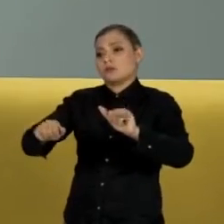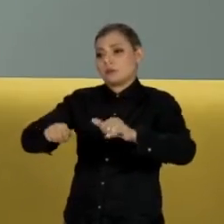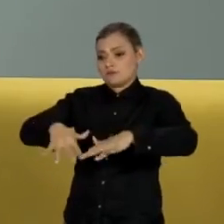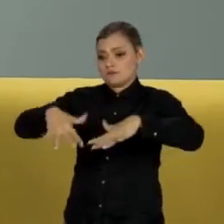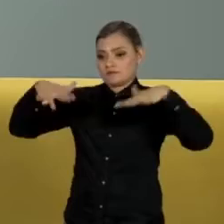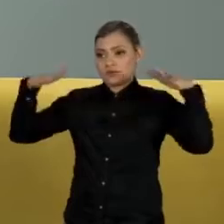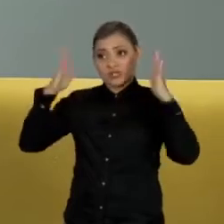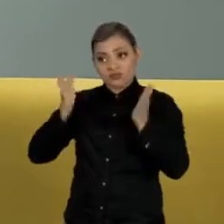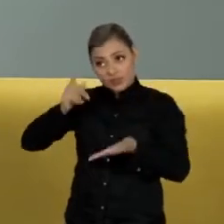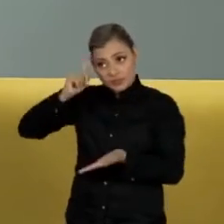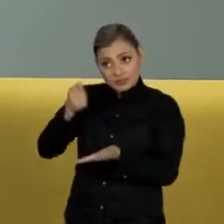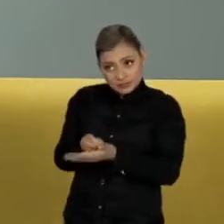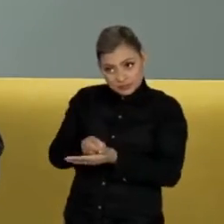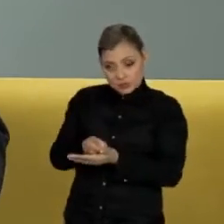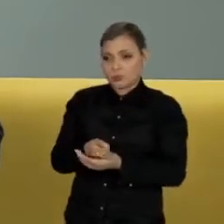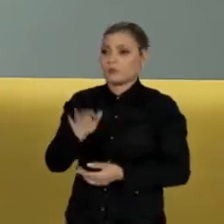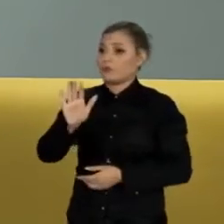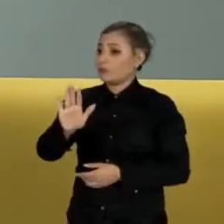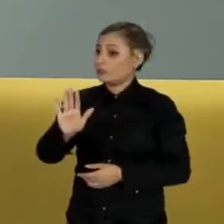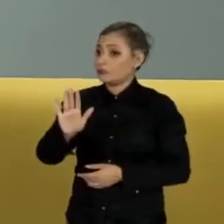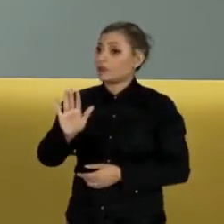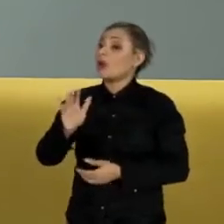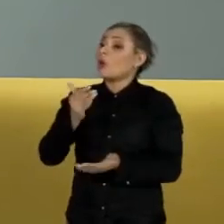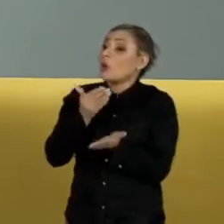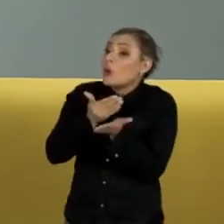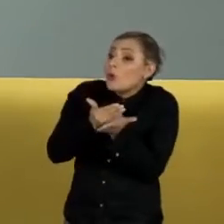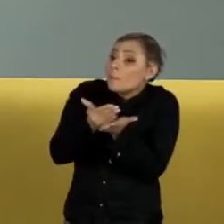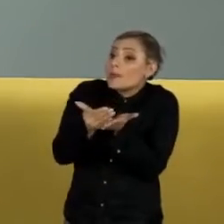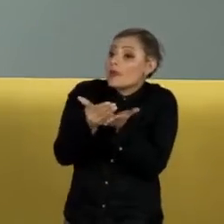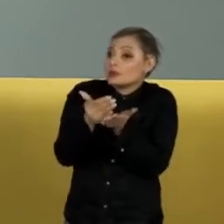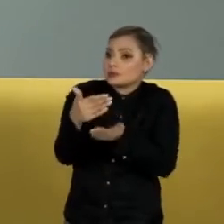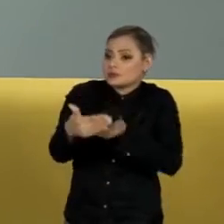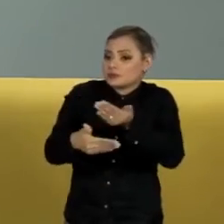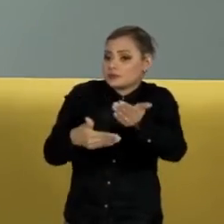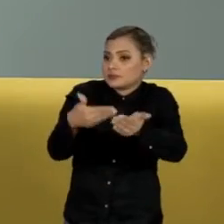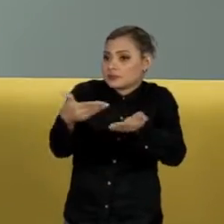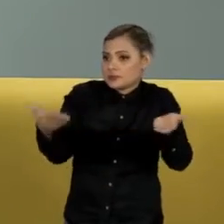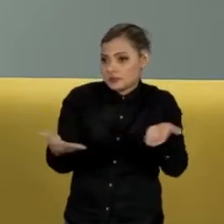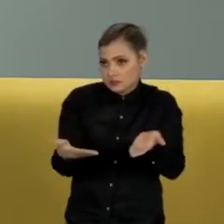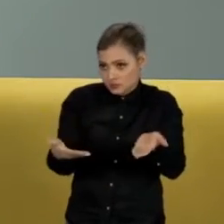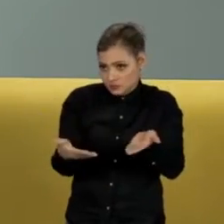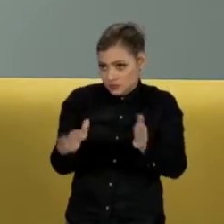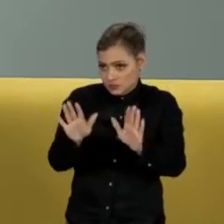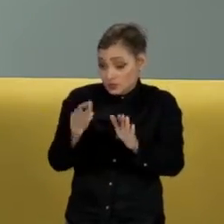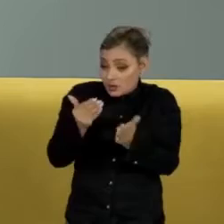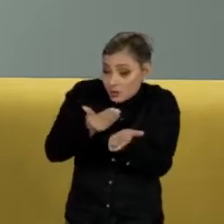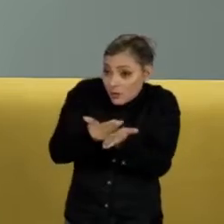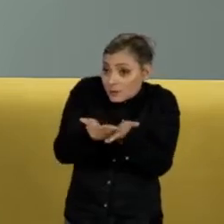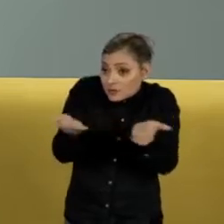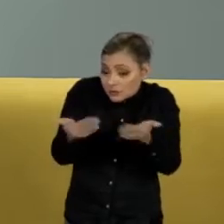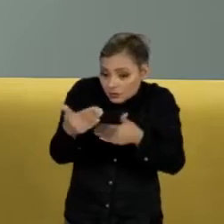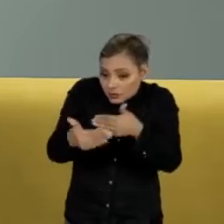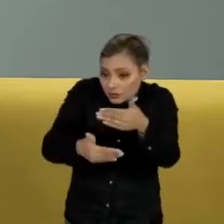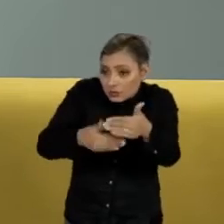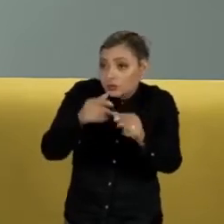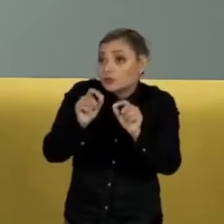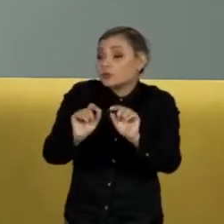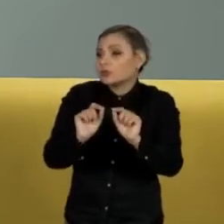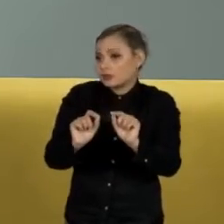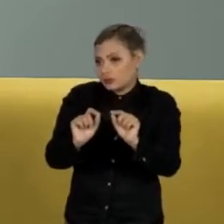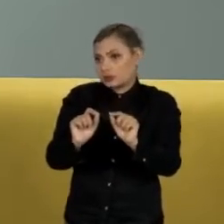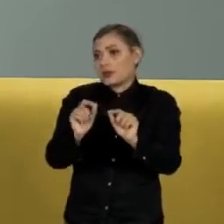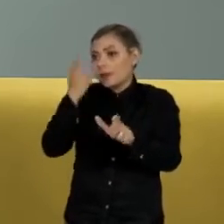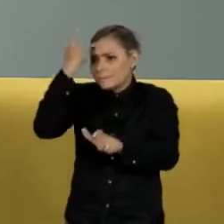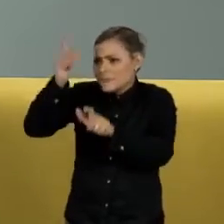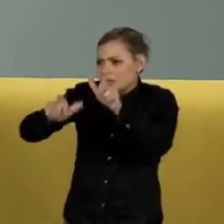plenária. Vale dizer, ela começa a valer. Agora, começa a valer e, evidentemente, aqueles